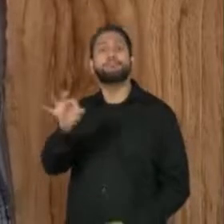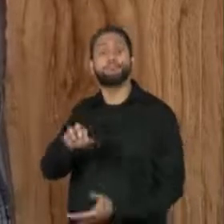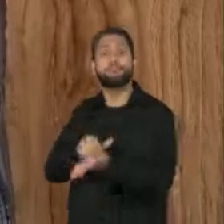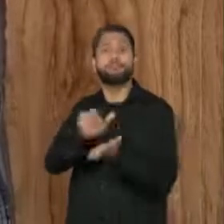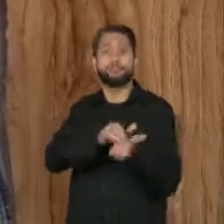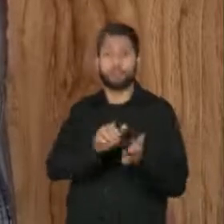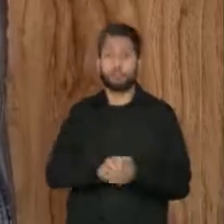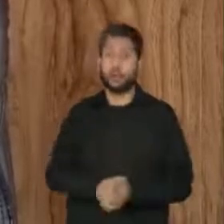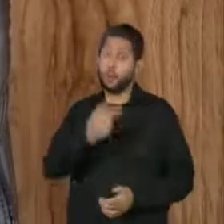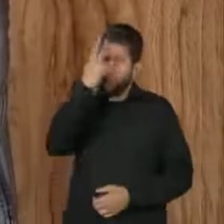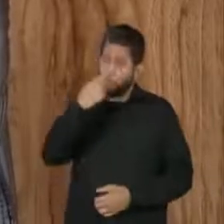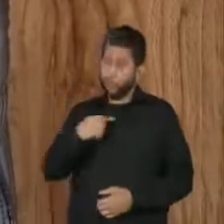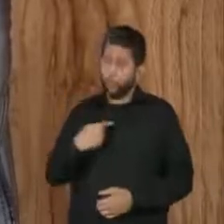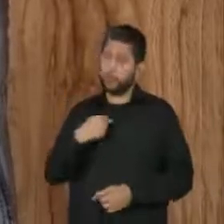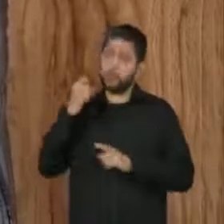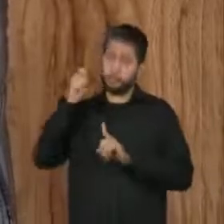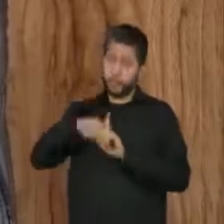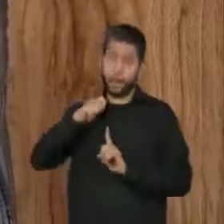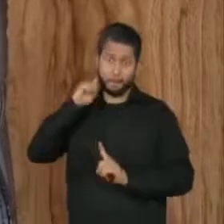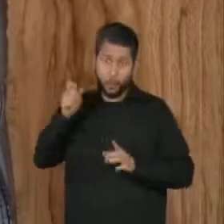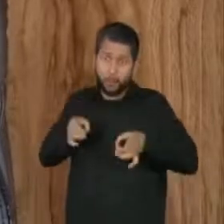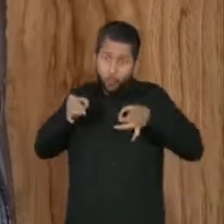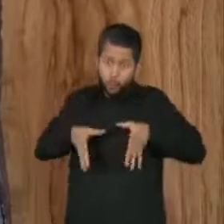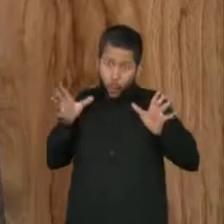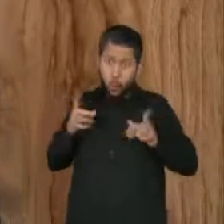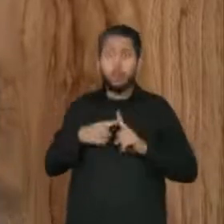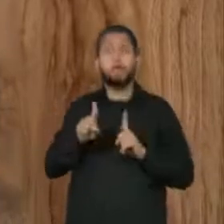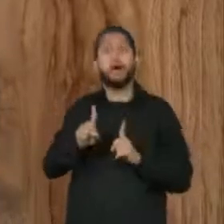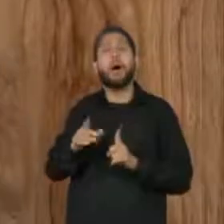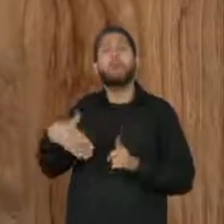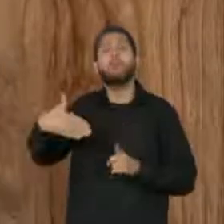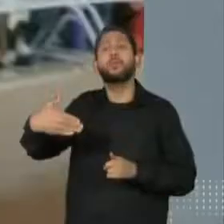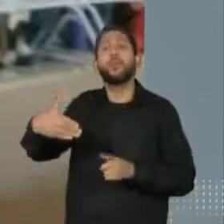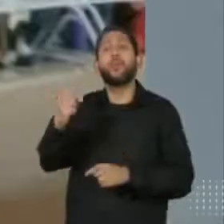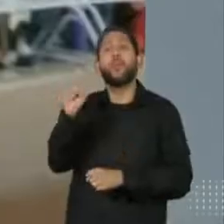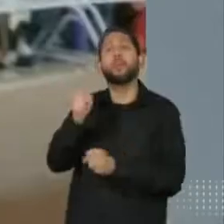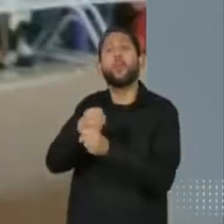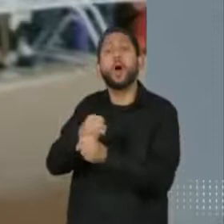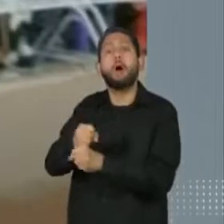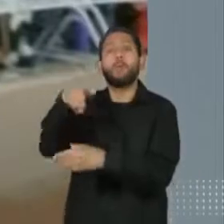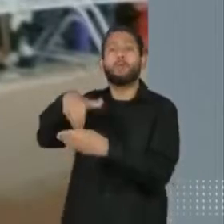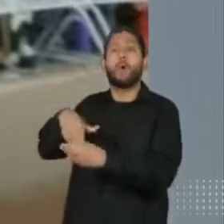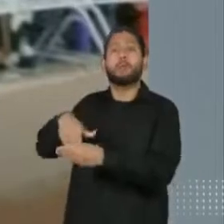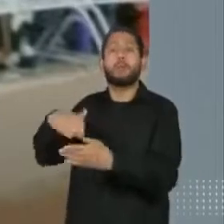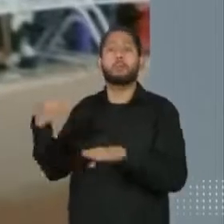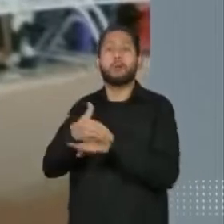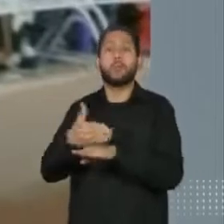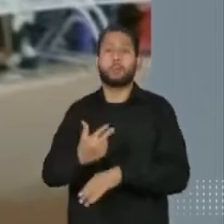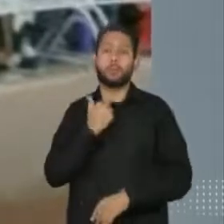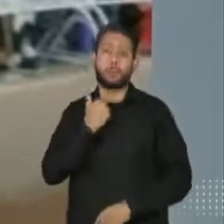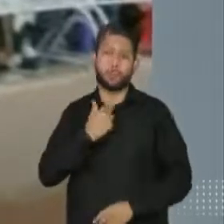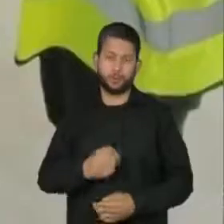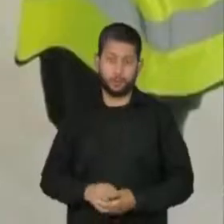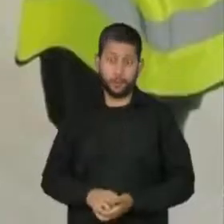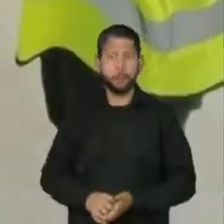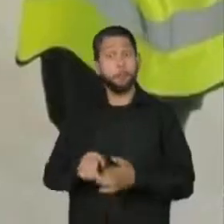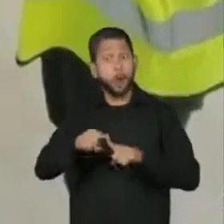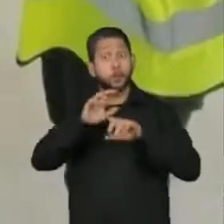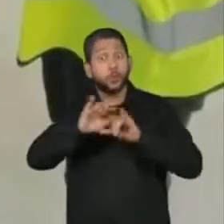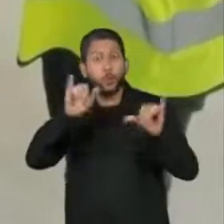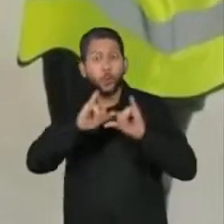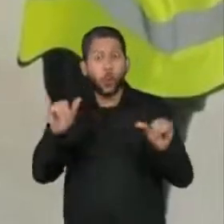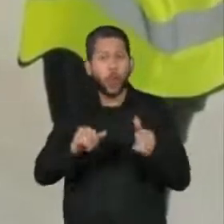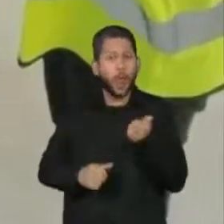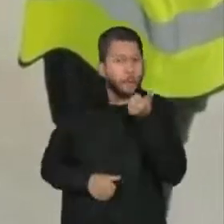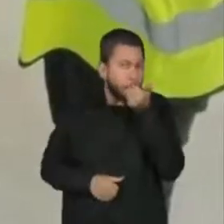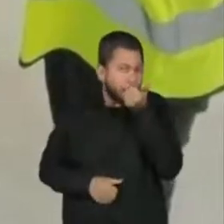renunciado ao mandato em abril, Arthur Duval fica inelegível por oito anos. O processo contra ele foi iniciado após divulgação de áudio